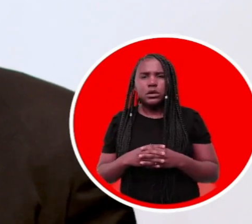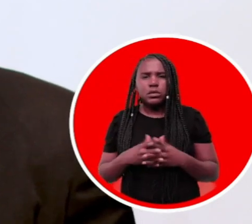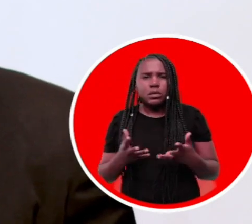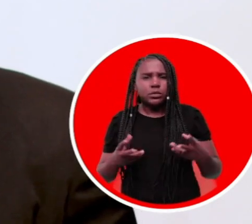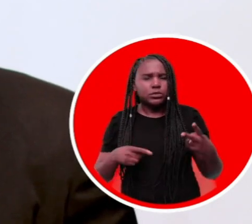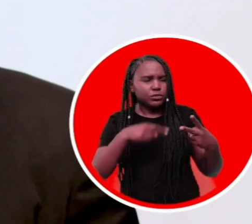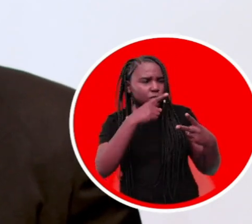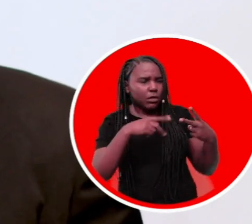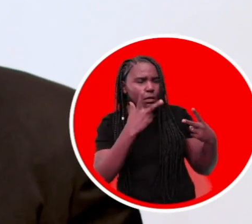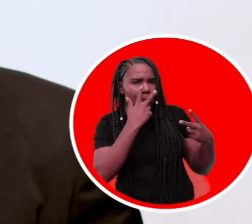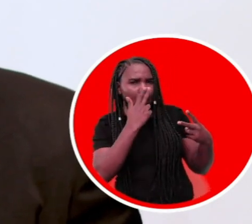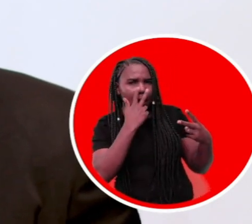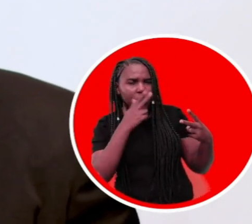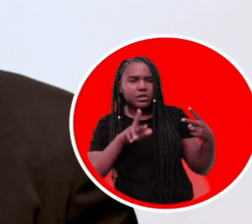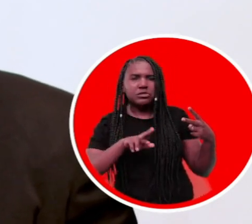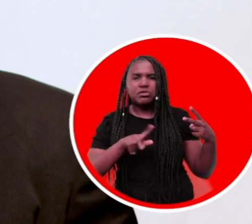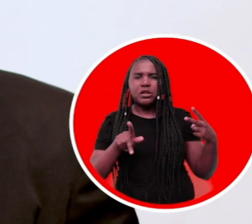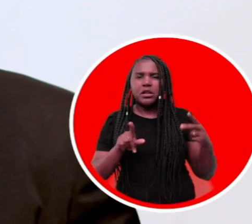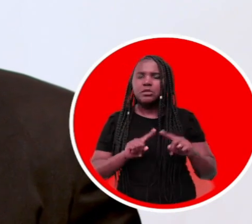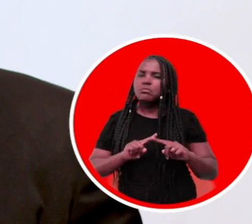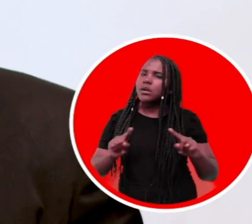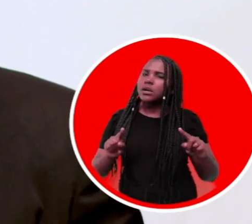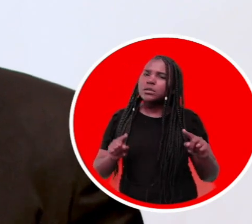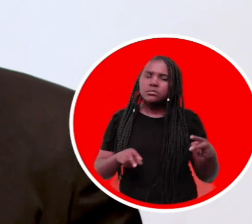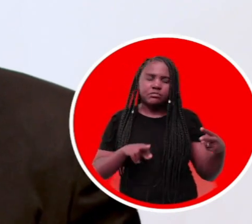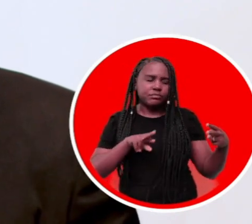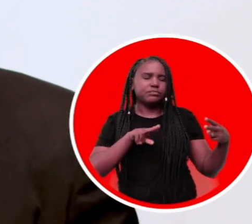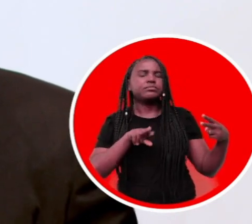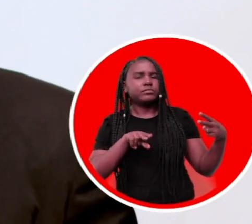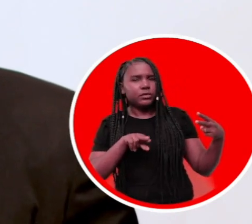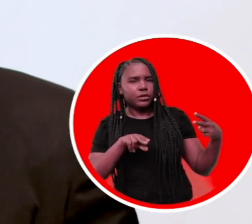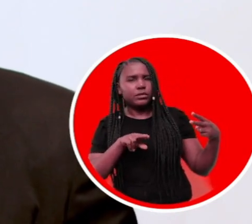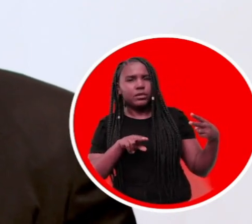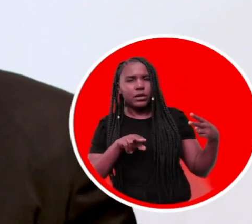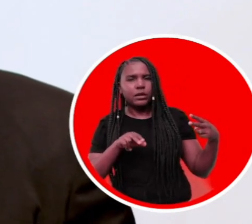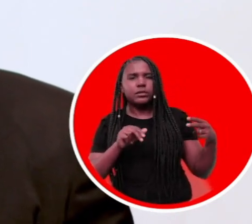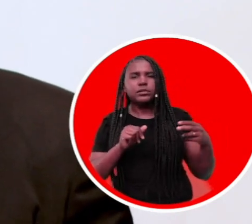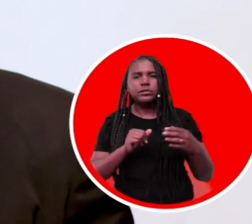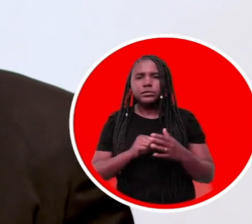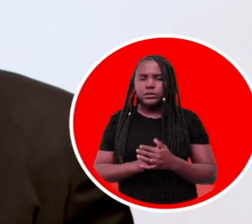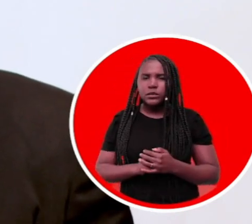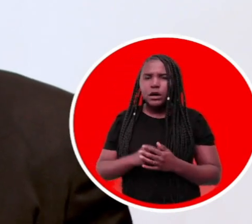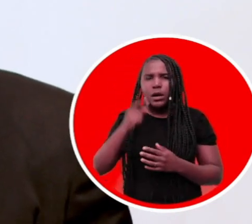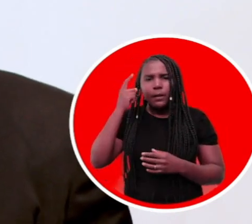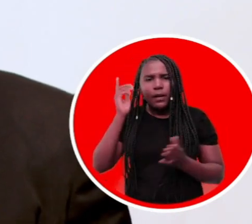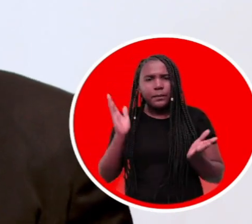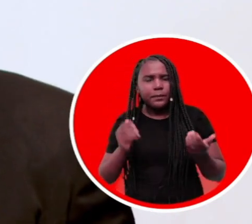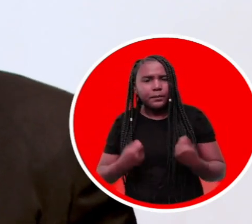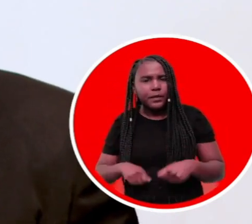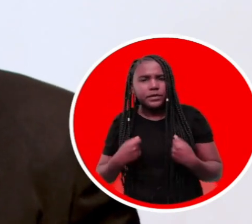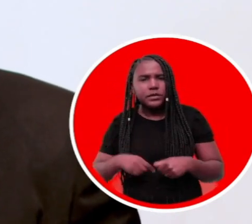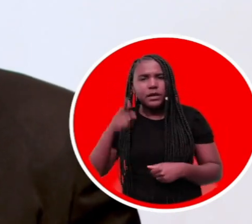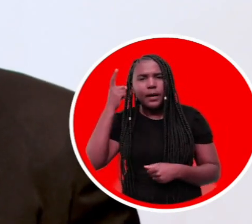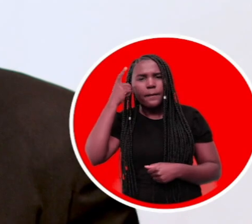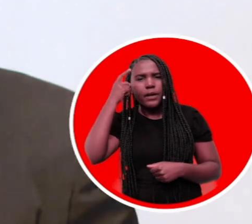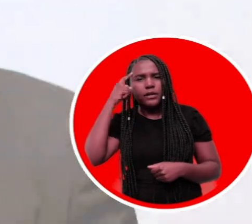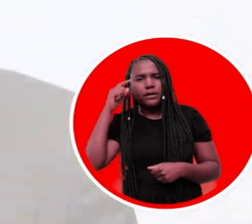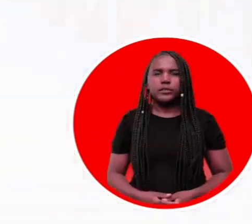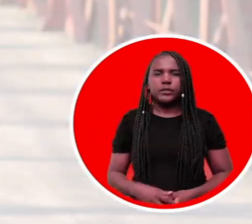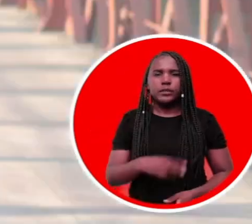parecem opostos, mas na verdade são o mesmo lado da moeda, está na hora de pensar em uma nova opção.